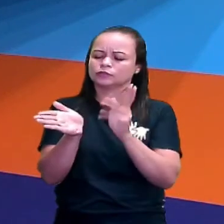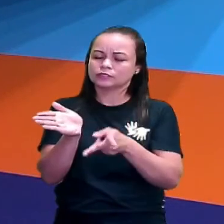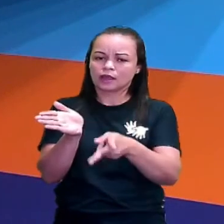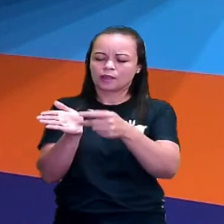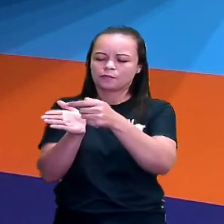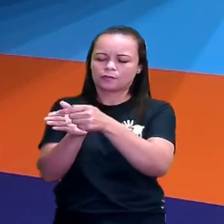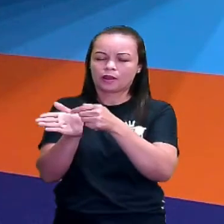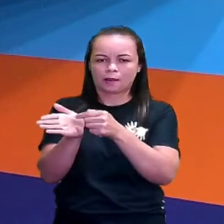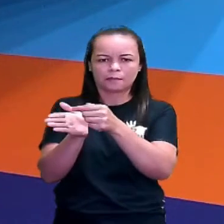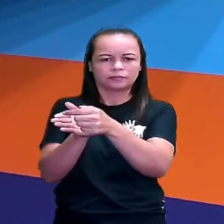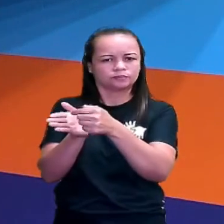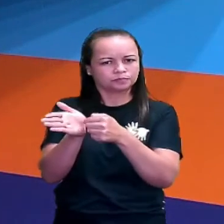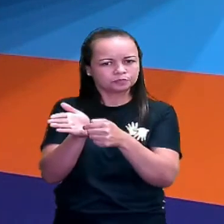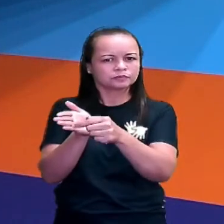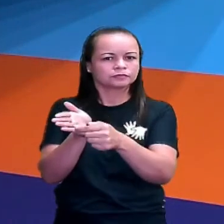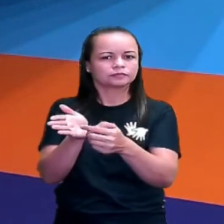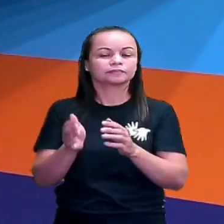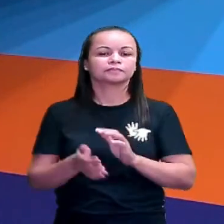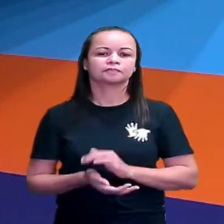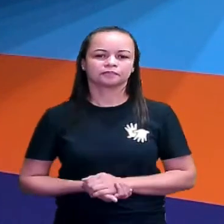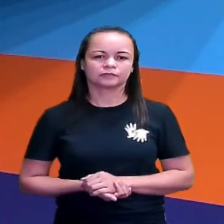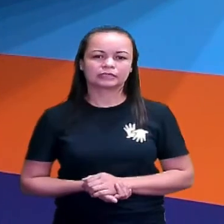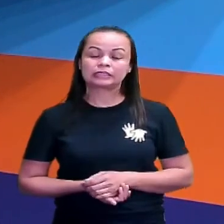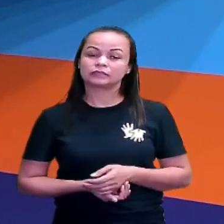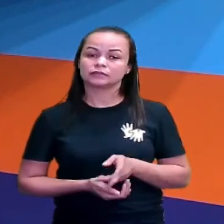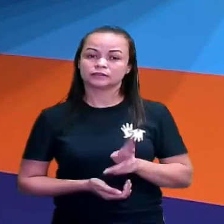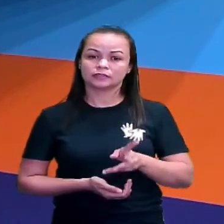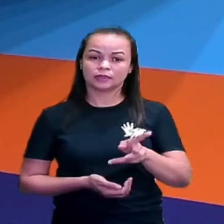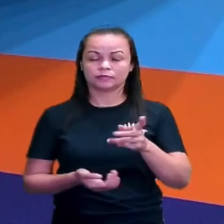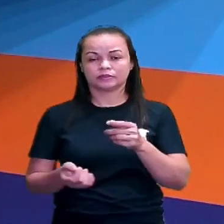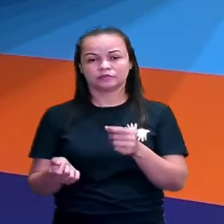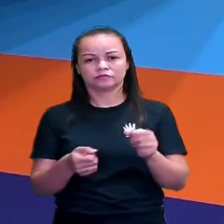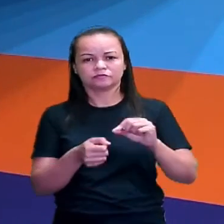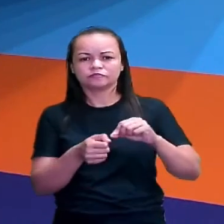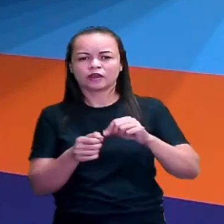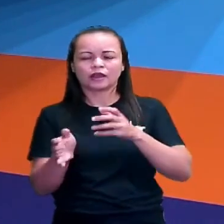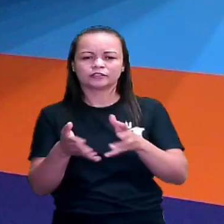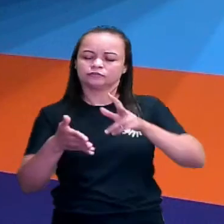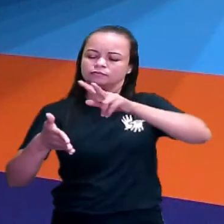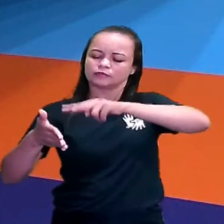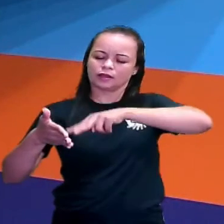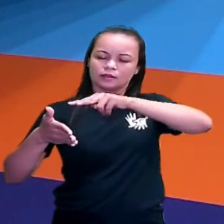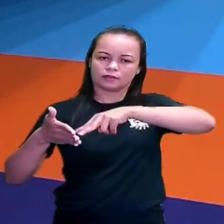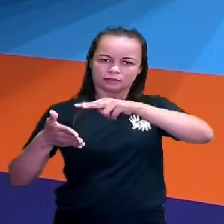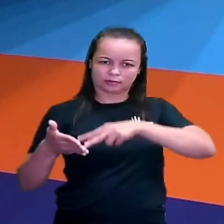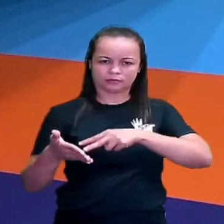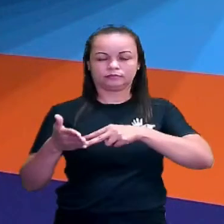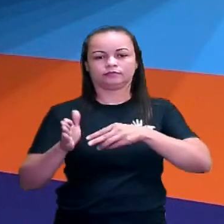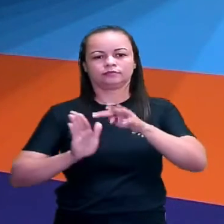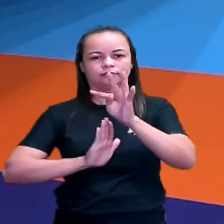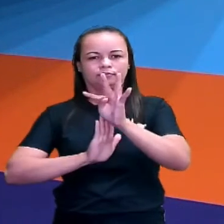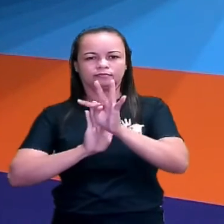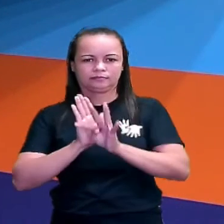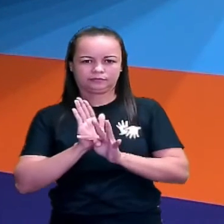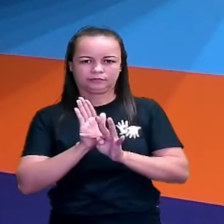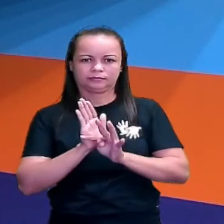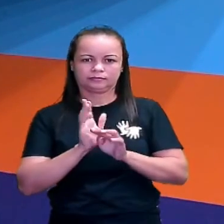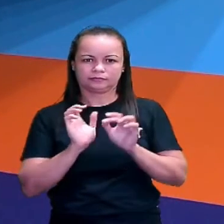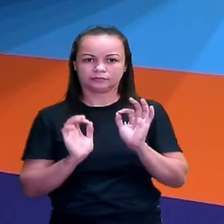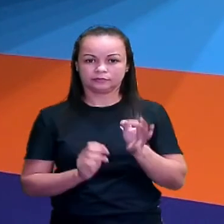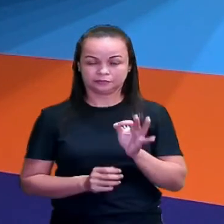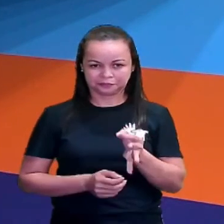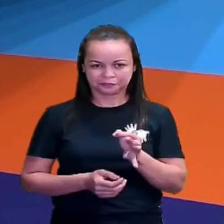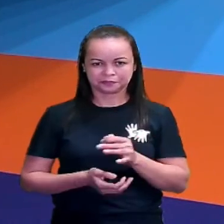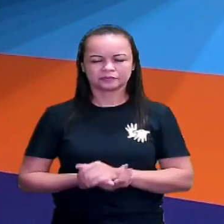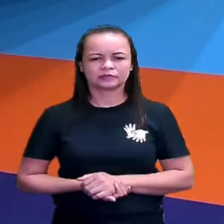lado e veio para cá. Então, é assim que a gente faz a leitura de um texto. Tá certo, pessoal?